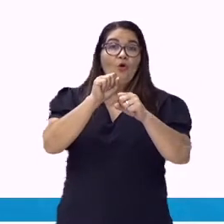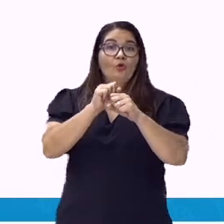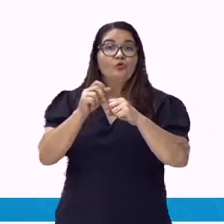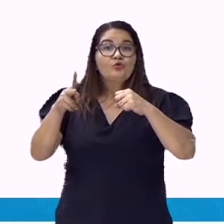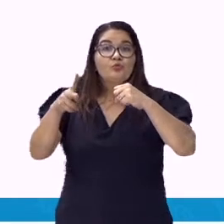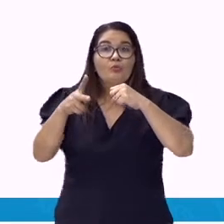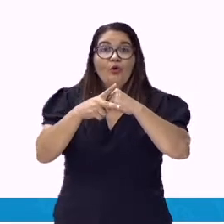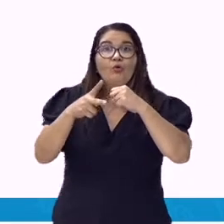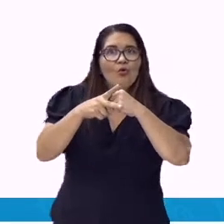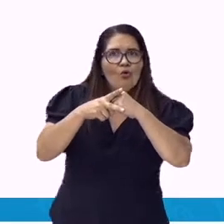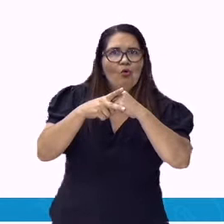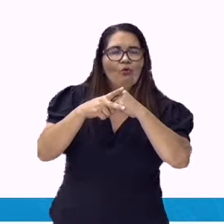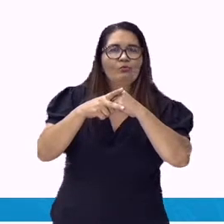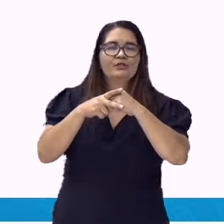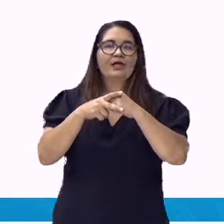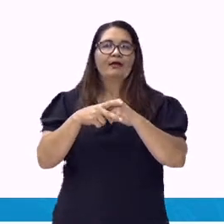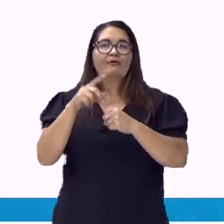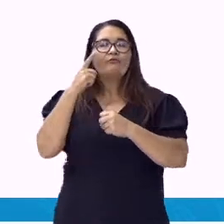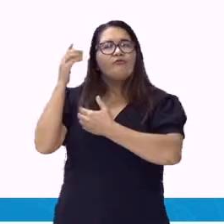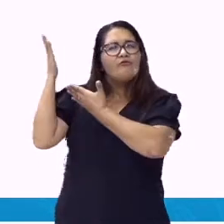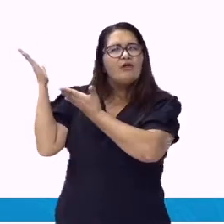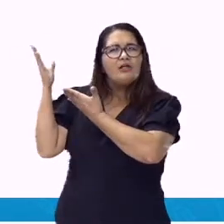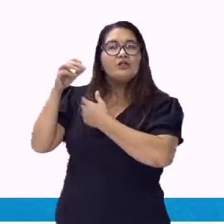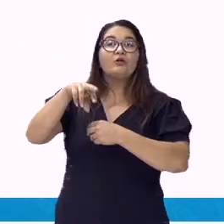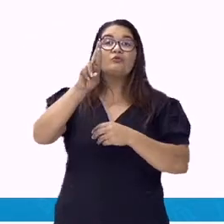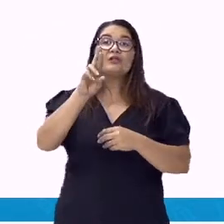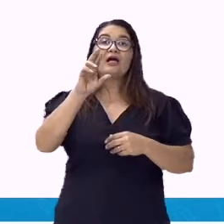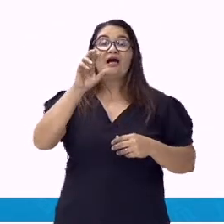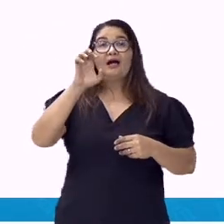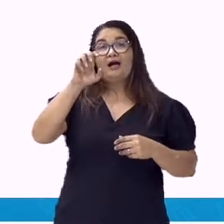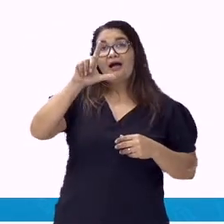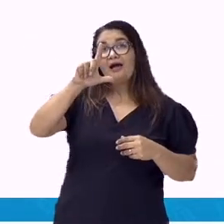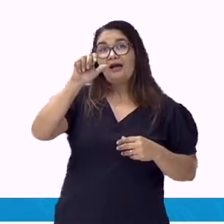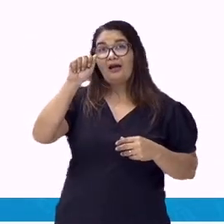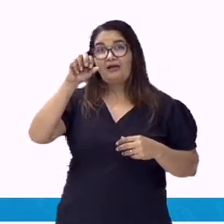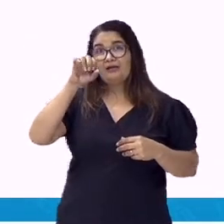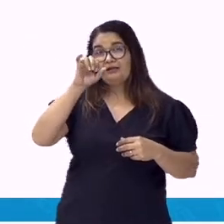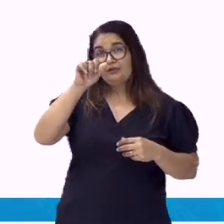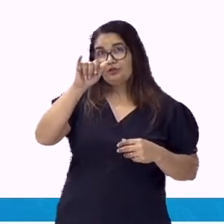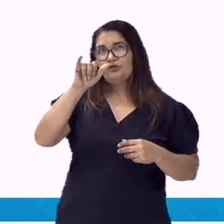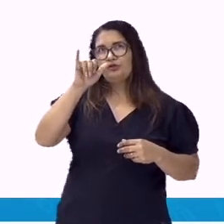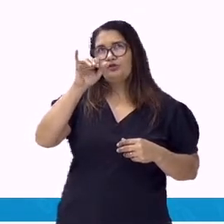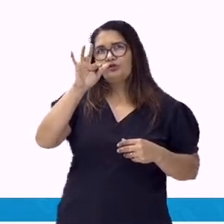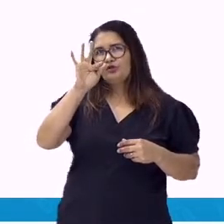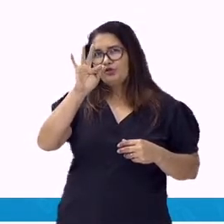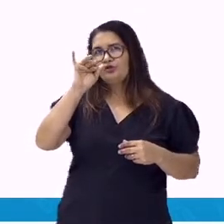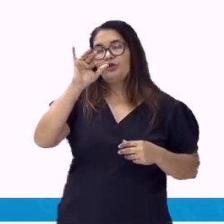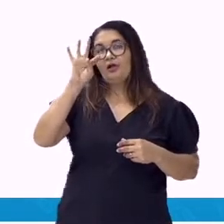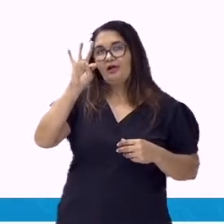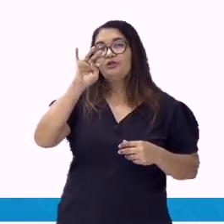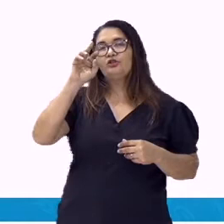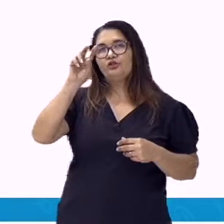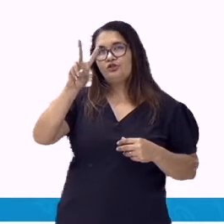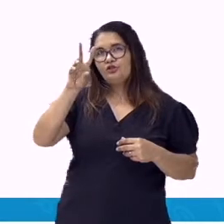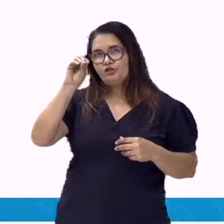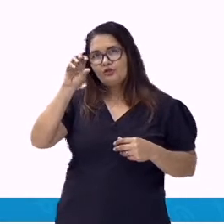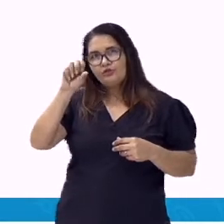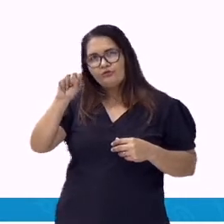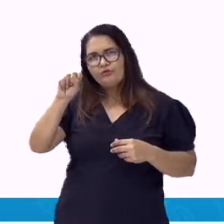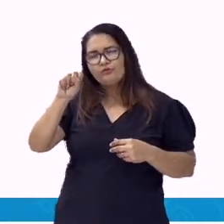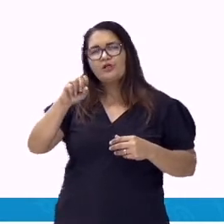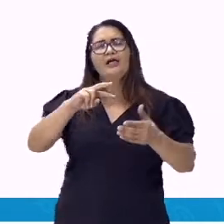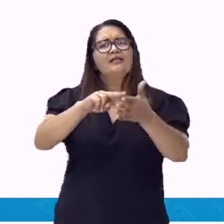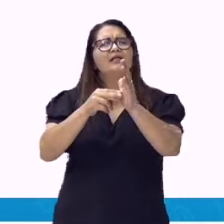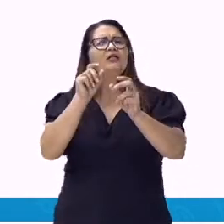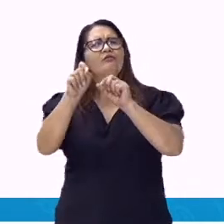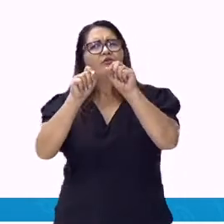relacionam com o termo anterior. Por isso, ao mesmo tempo que eles desempenham o papel de pronome, eles também exercem a